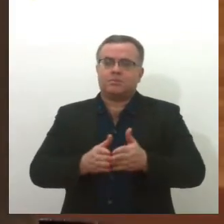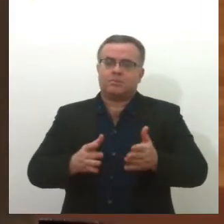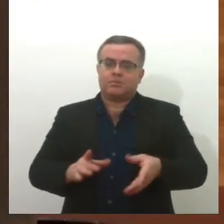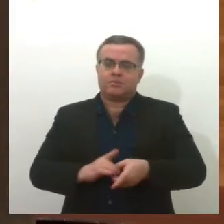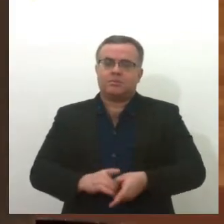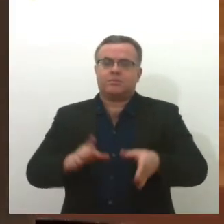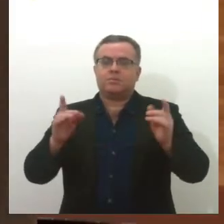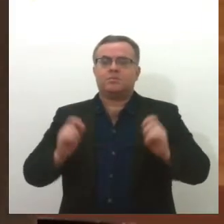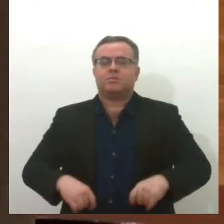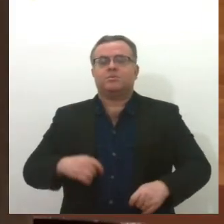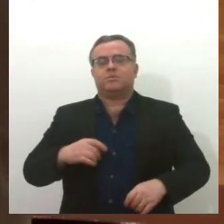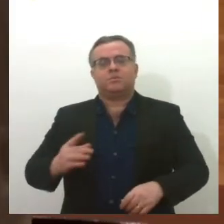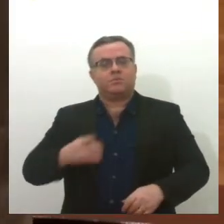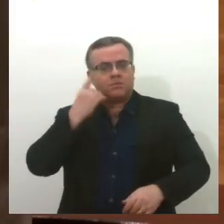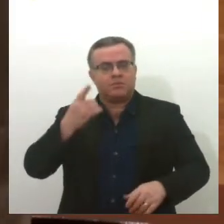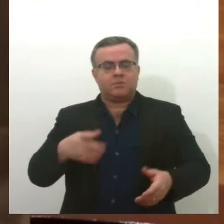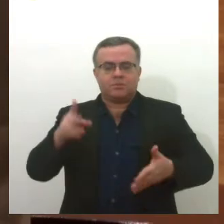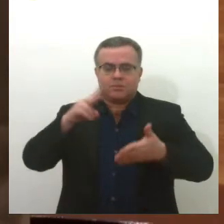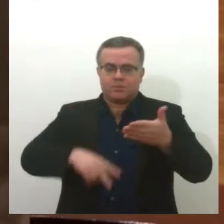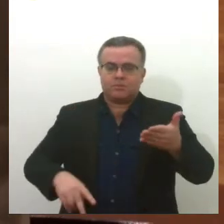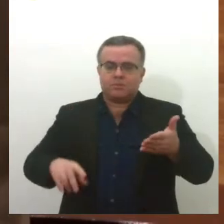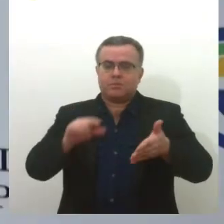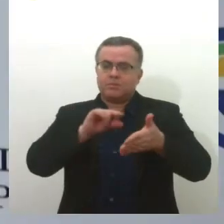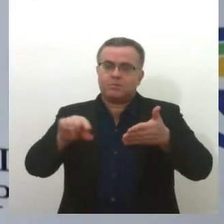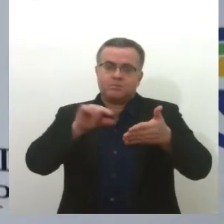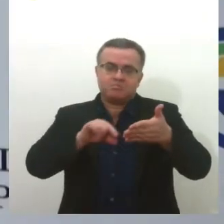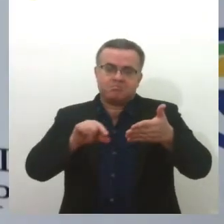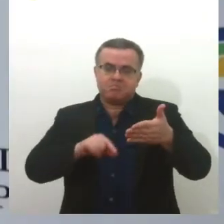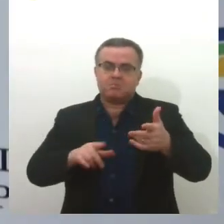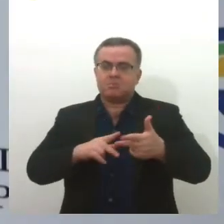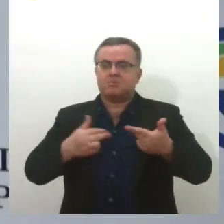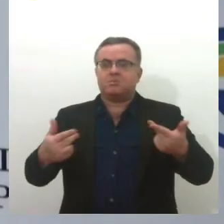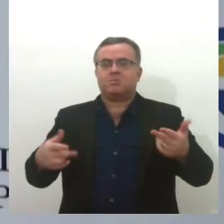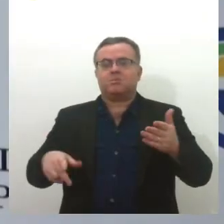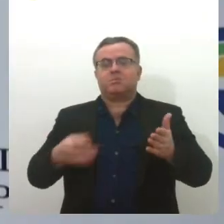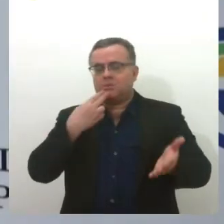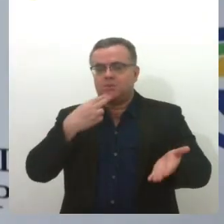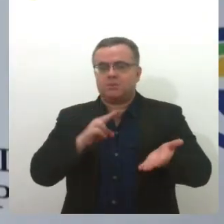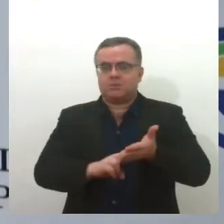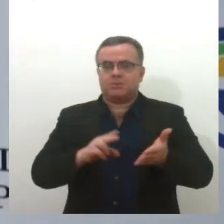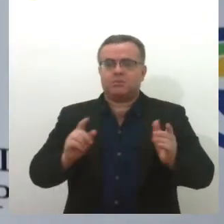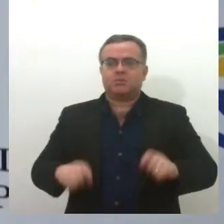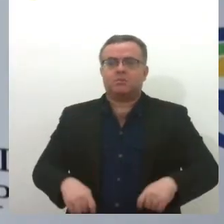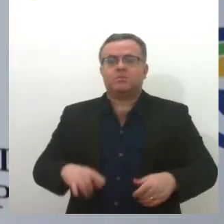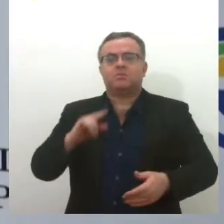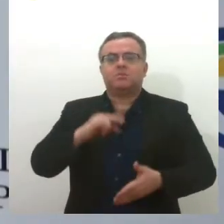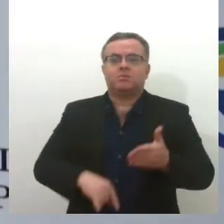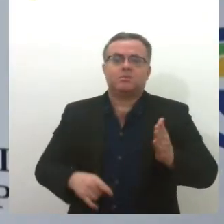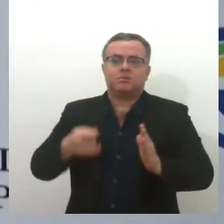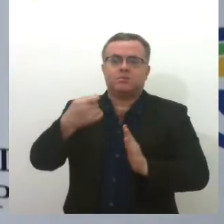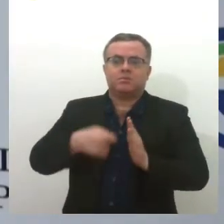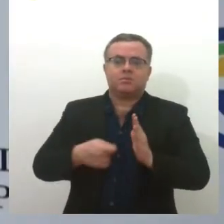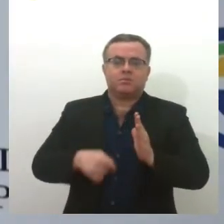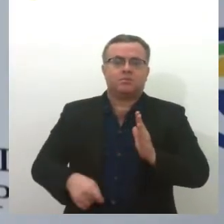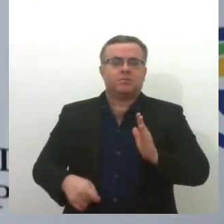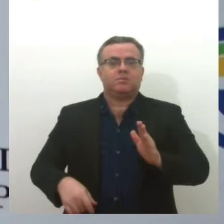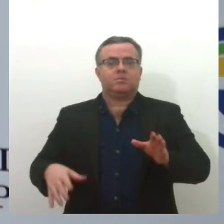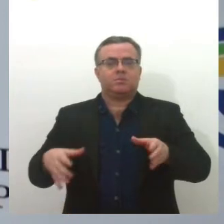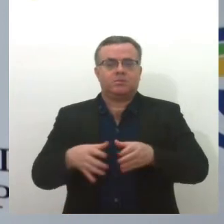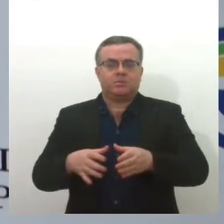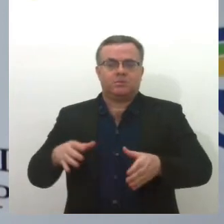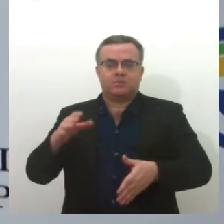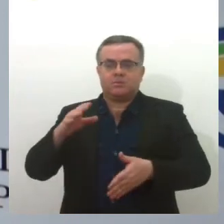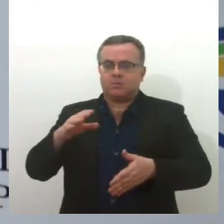O deputado leu na tribuna trechos da carta. Na verdade é um documento que foi elaborado ao povo brasileiro, uma